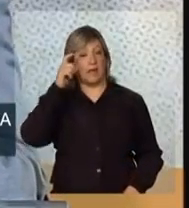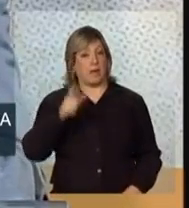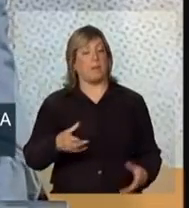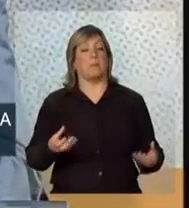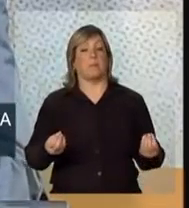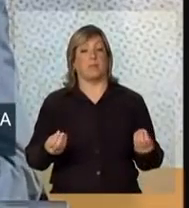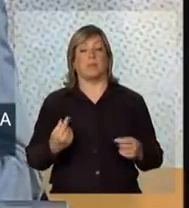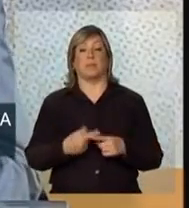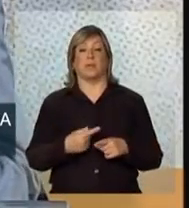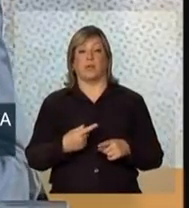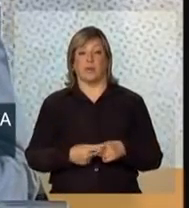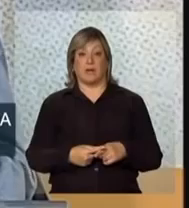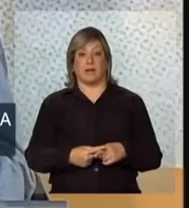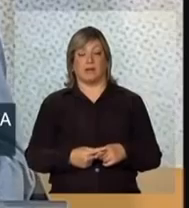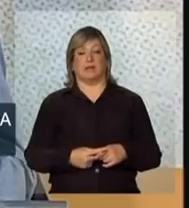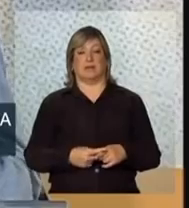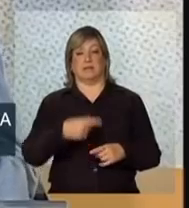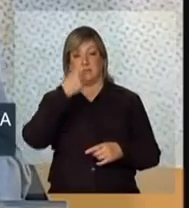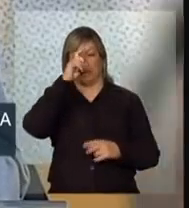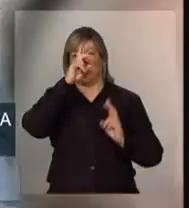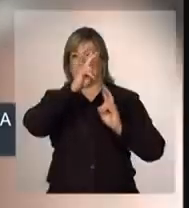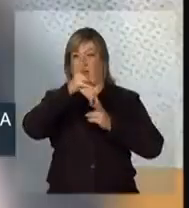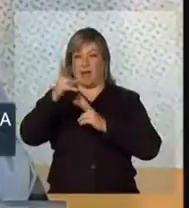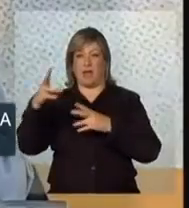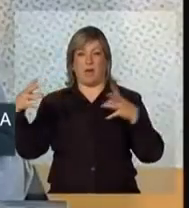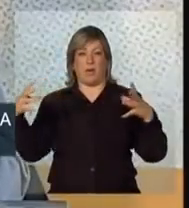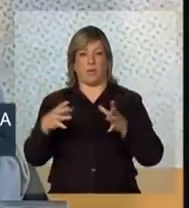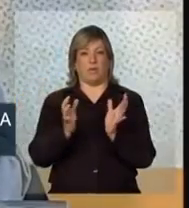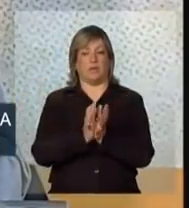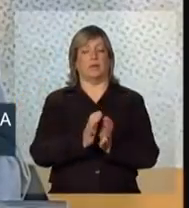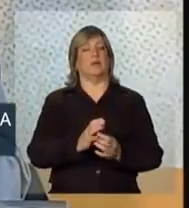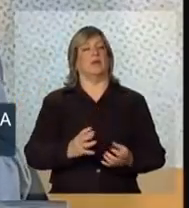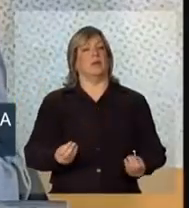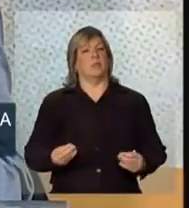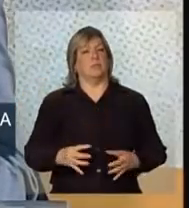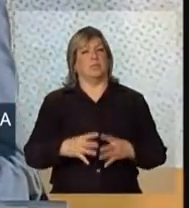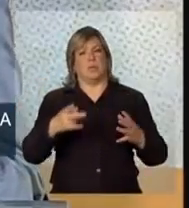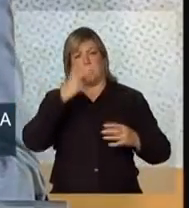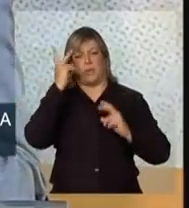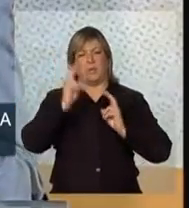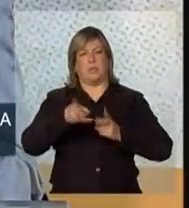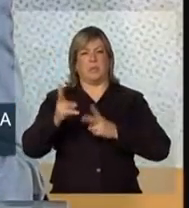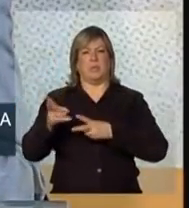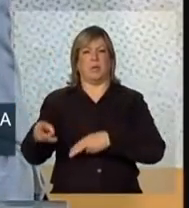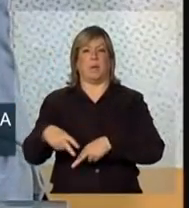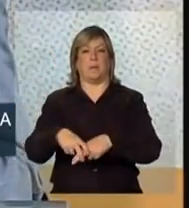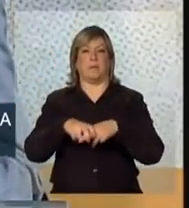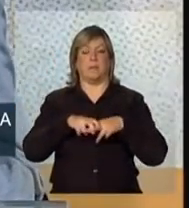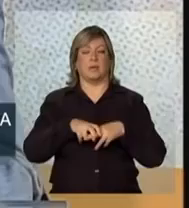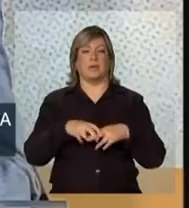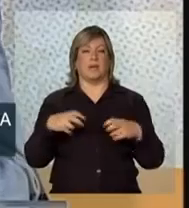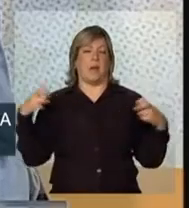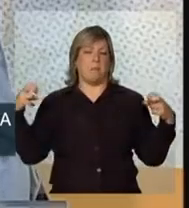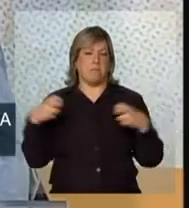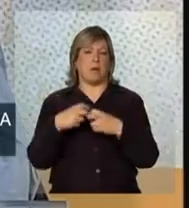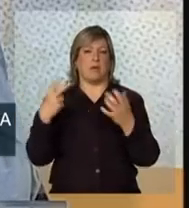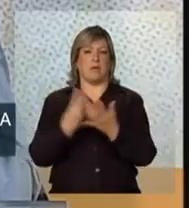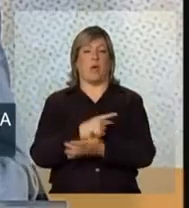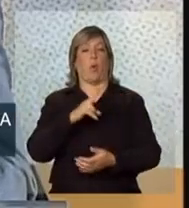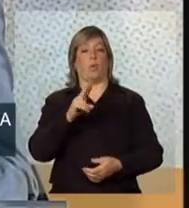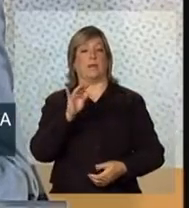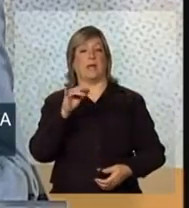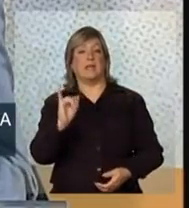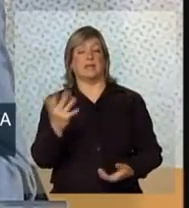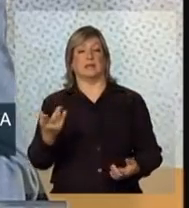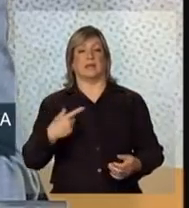o impacto sobre os sistemas de saúde é elevado e vem crescendo. O número de leitos de UTI, o número de salas